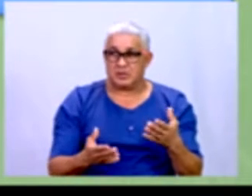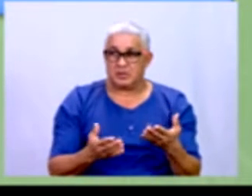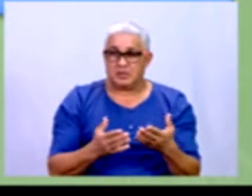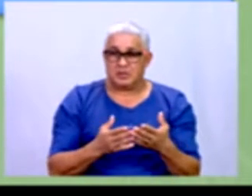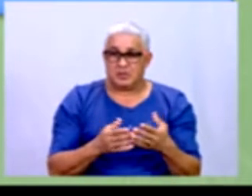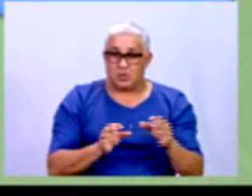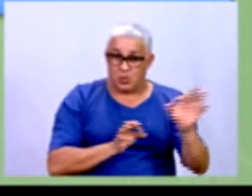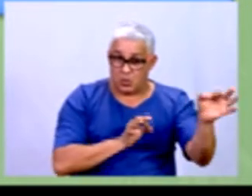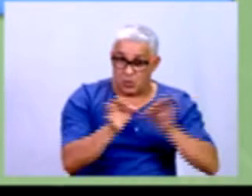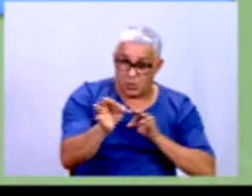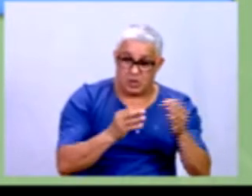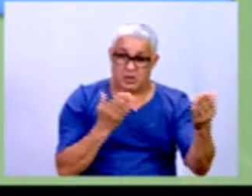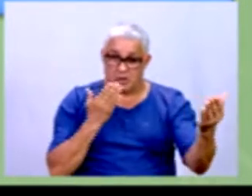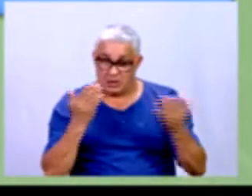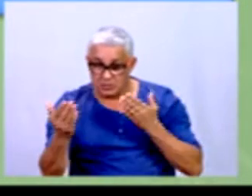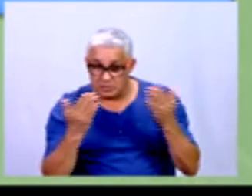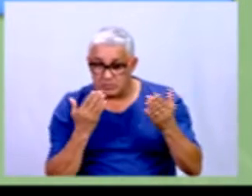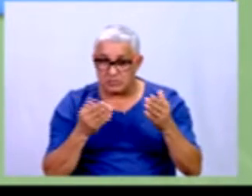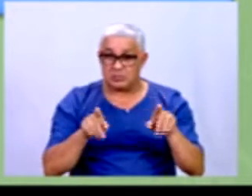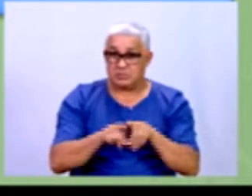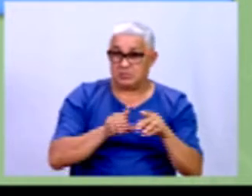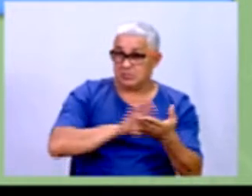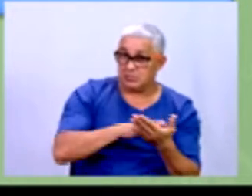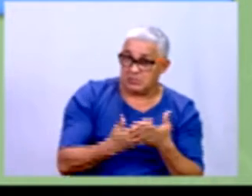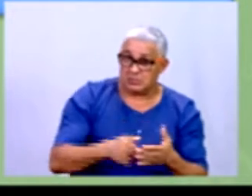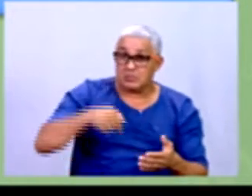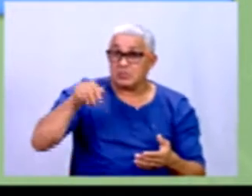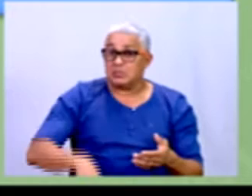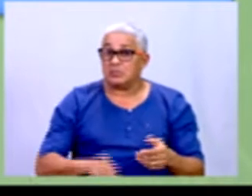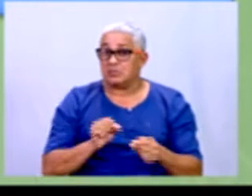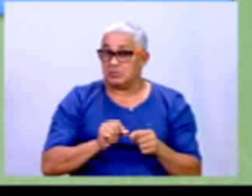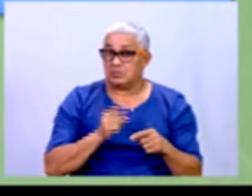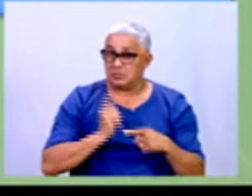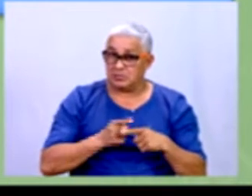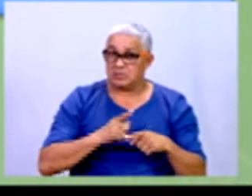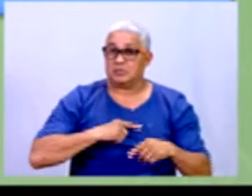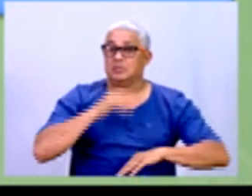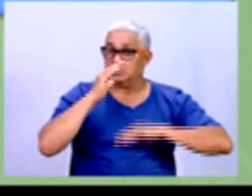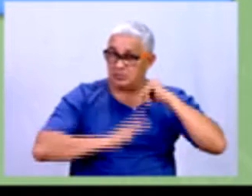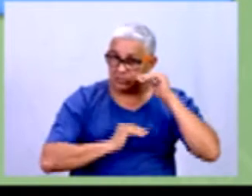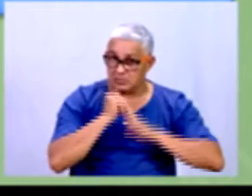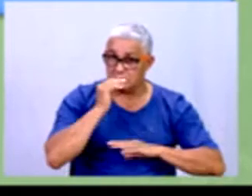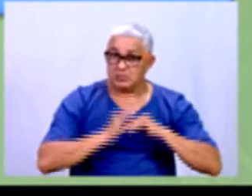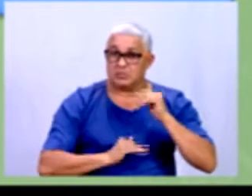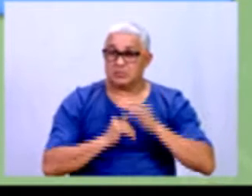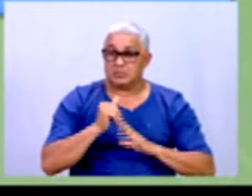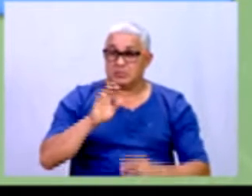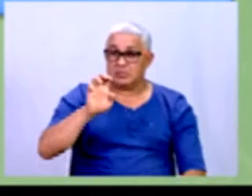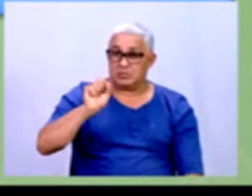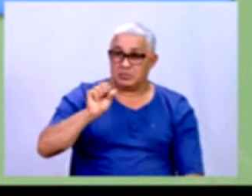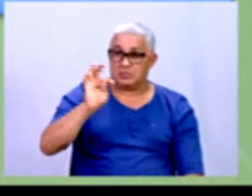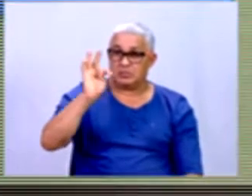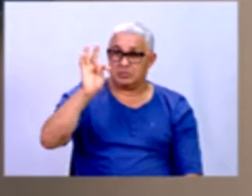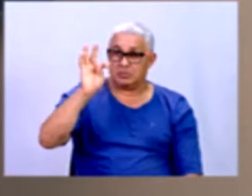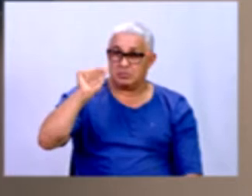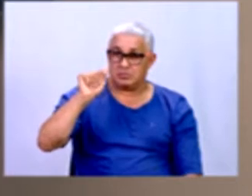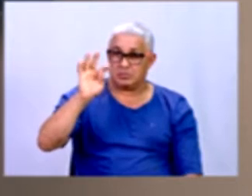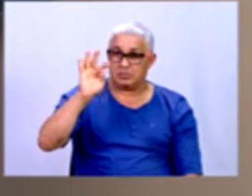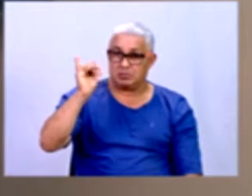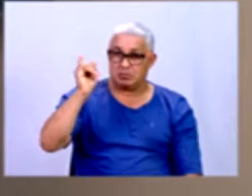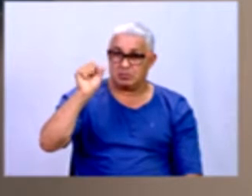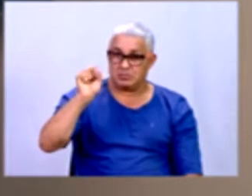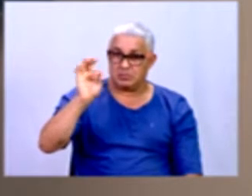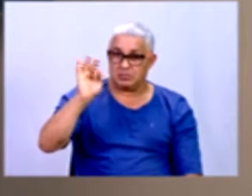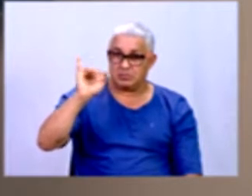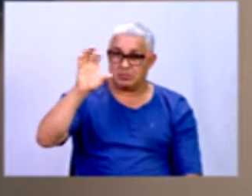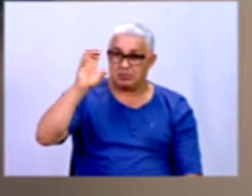Organiza, analisa e interpreta. Quem faz isso, gente, é porque tem uma profissão que é a profissão de estatísticos, né? Existe essa